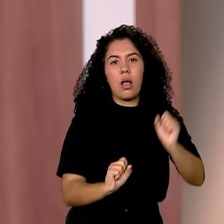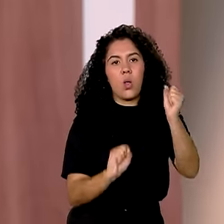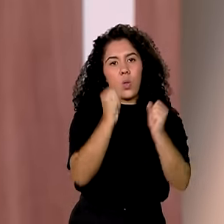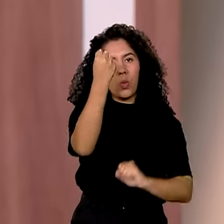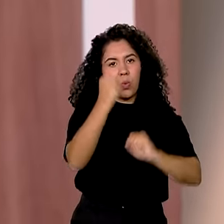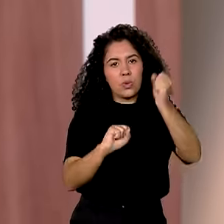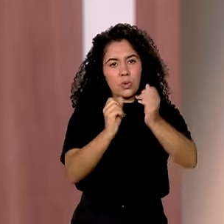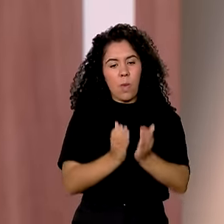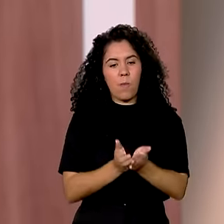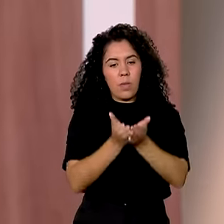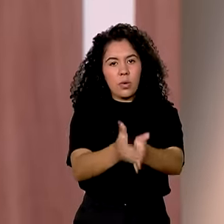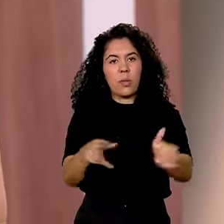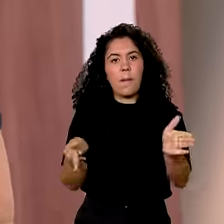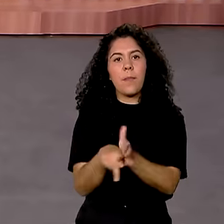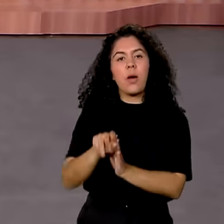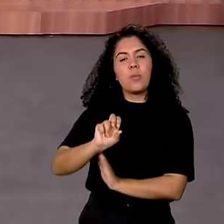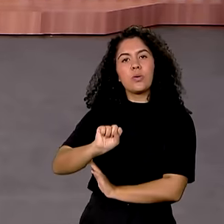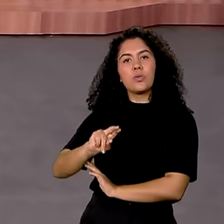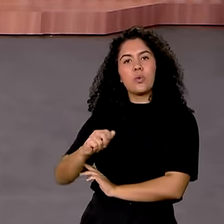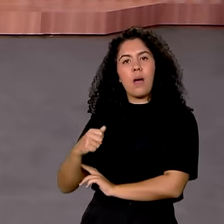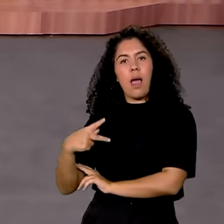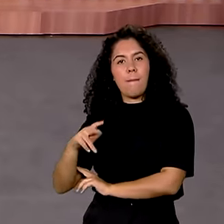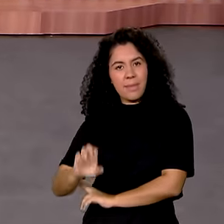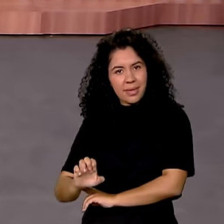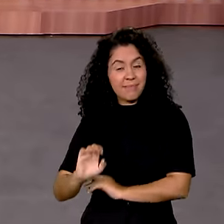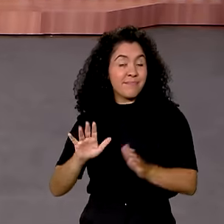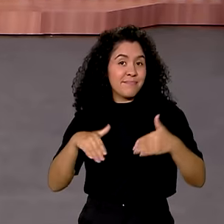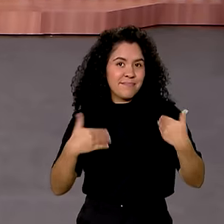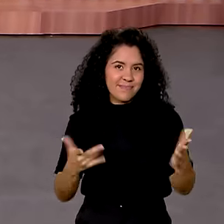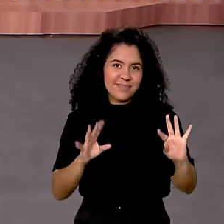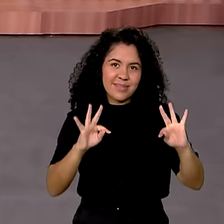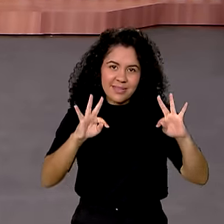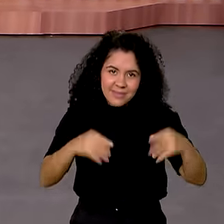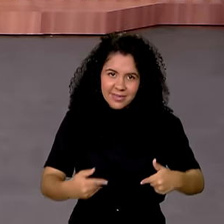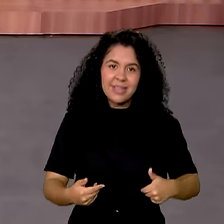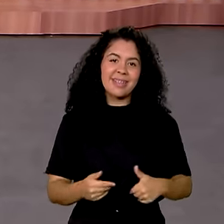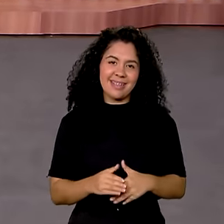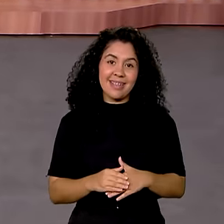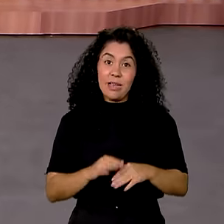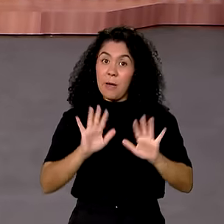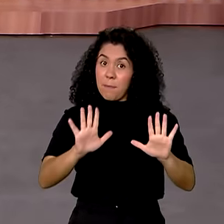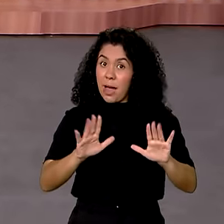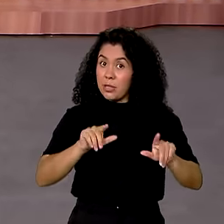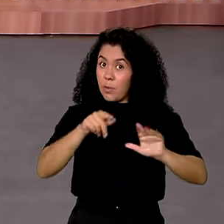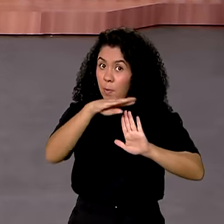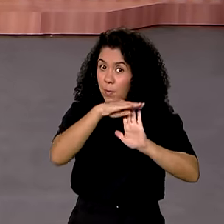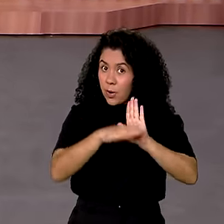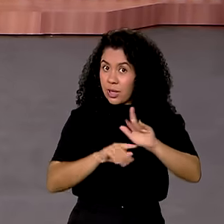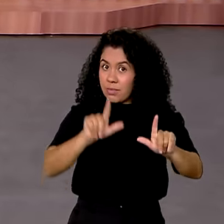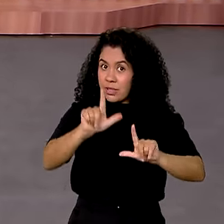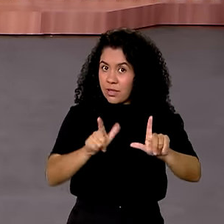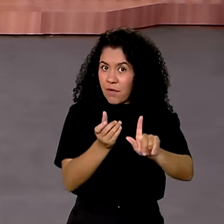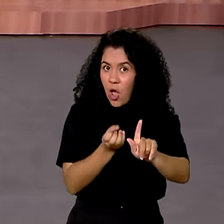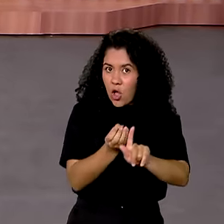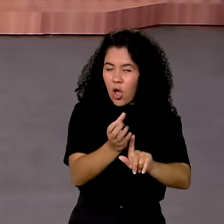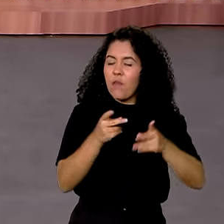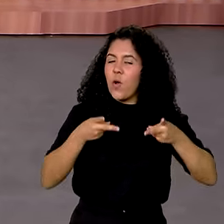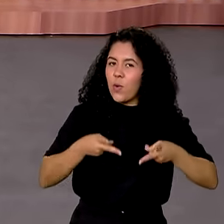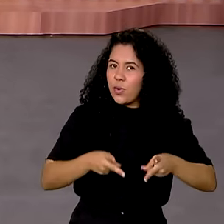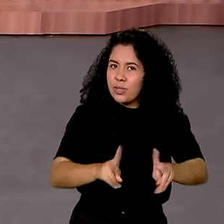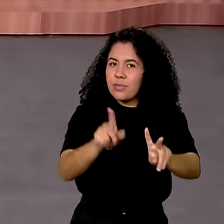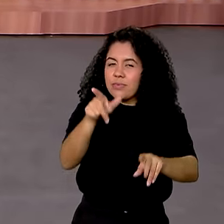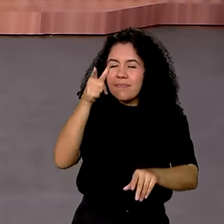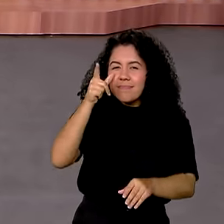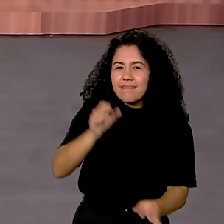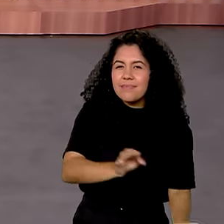Portuário de Suape. E é isso então, o Brasil em Dia fica por aqui, mas o canal GOV, você sabe, segue com a programação